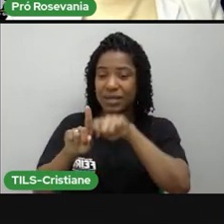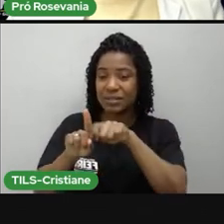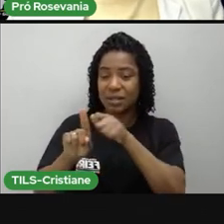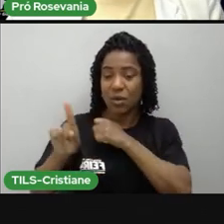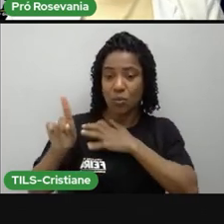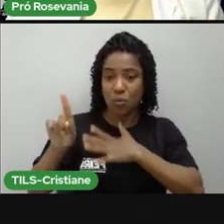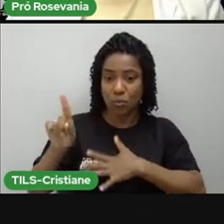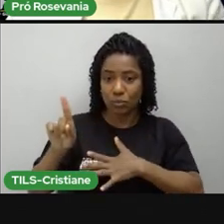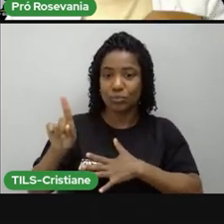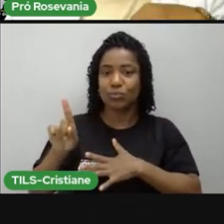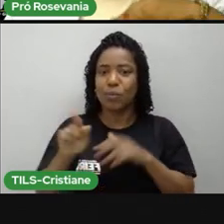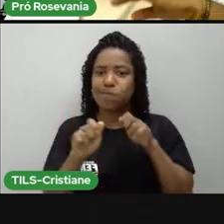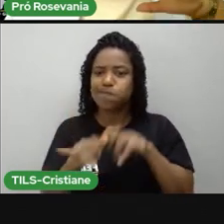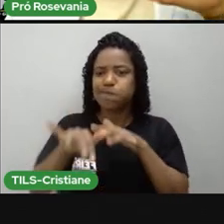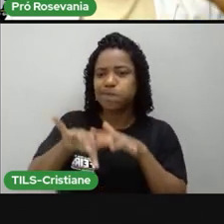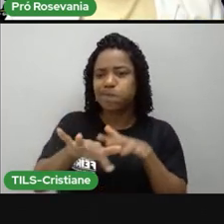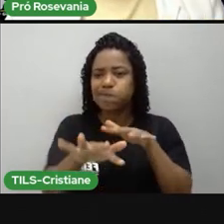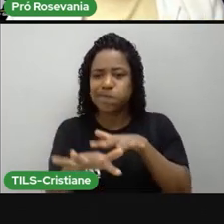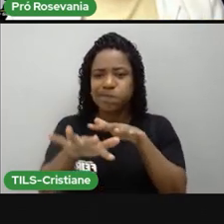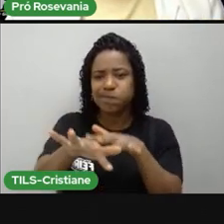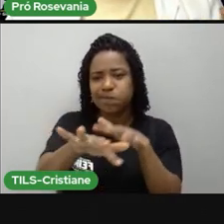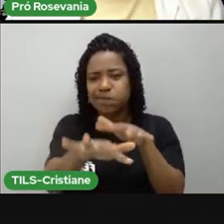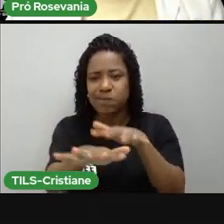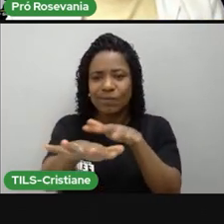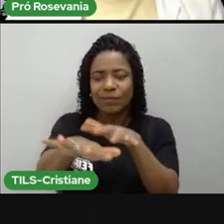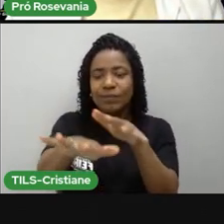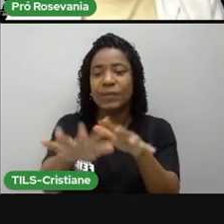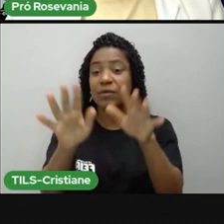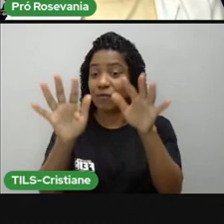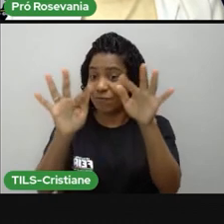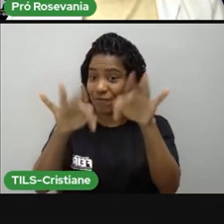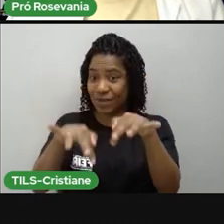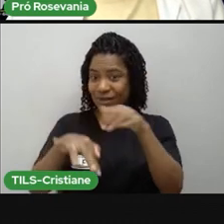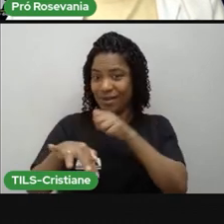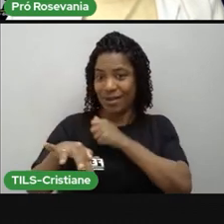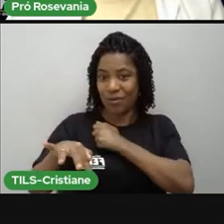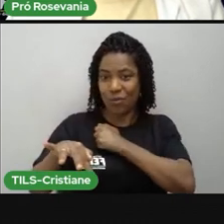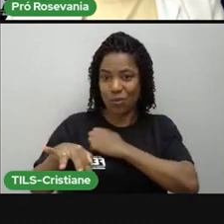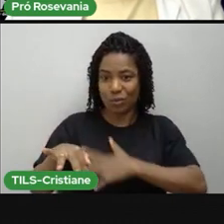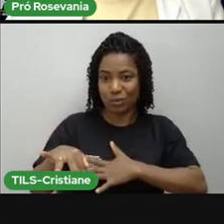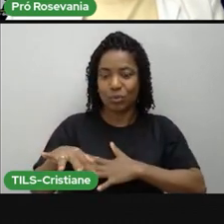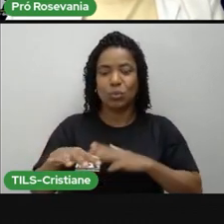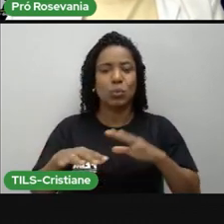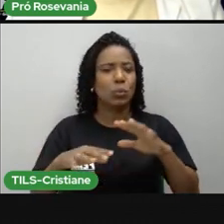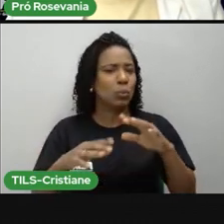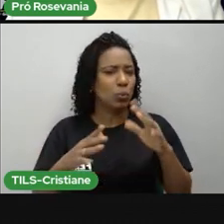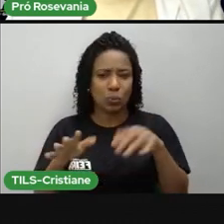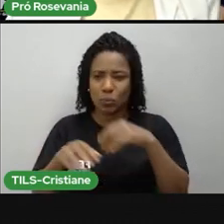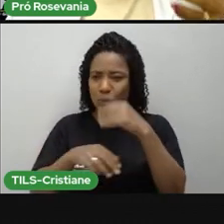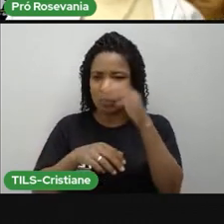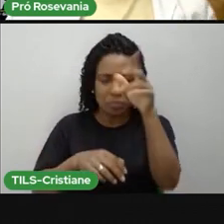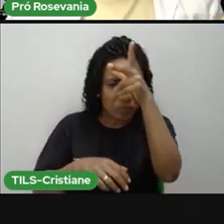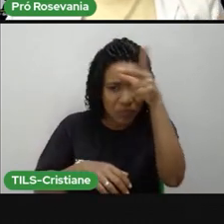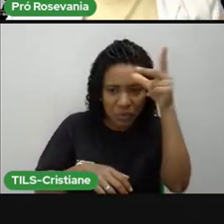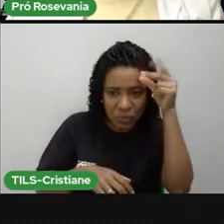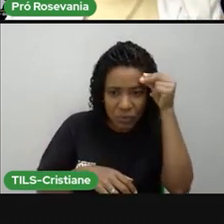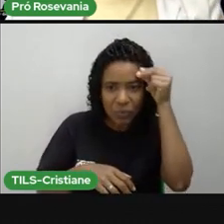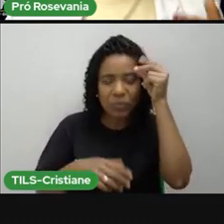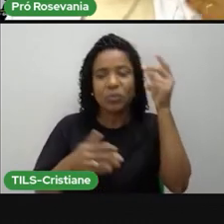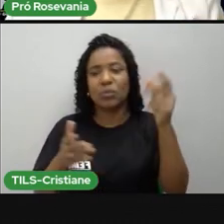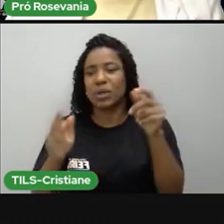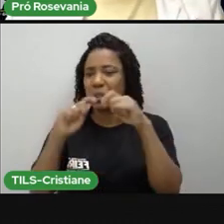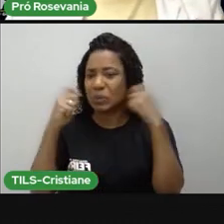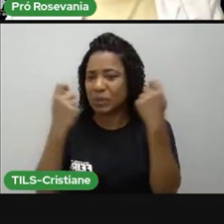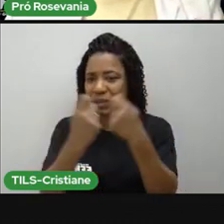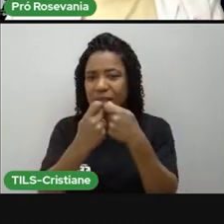encerrando todas as iniciativas, né, que foram feitas pela prefeitura, pelas entidades